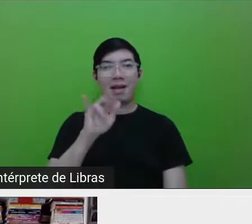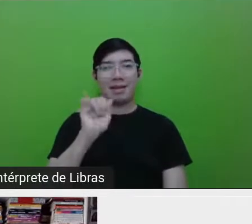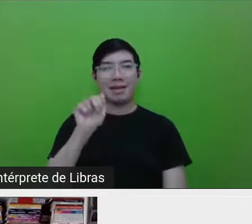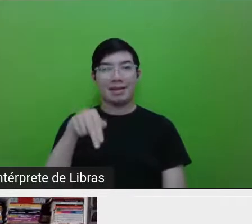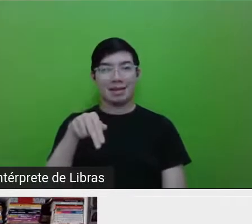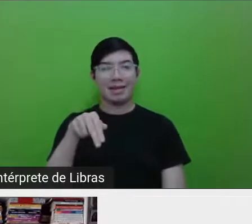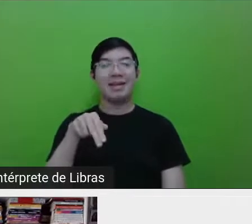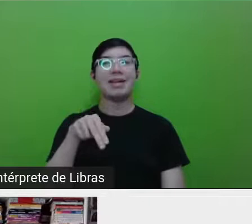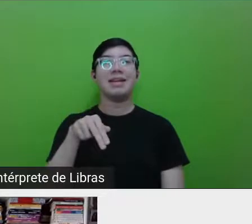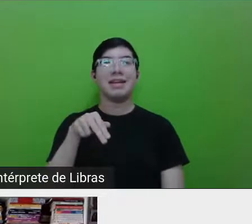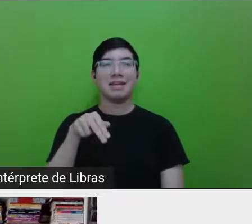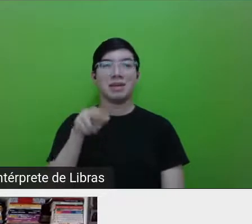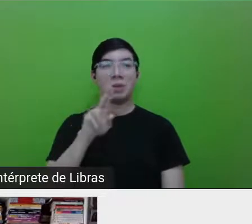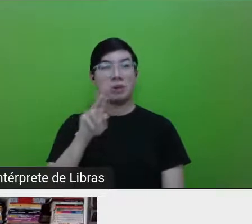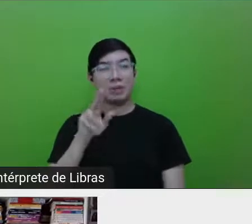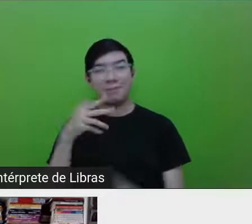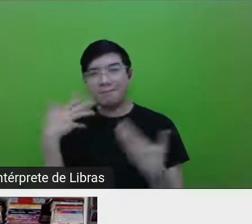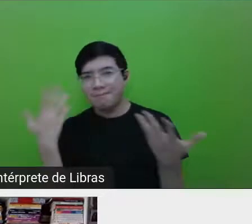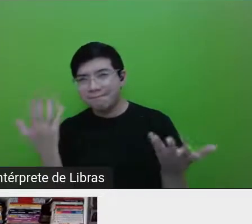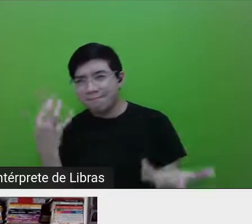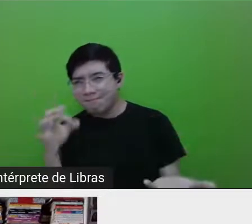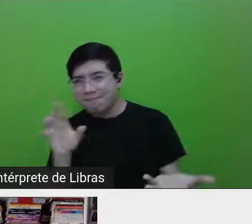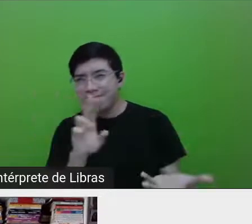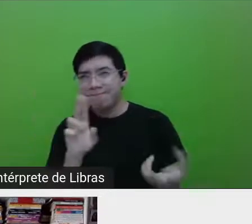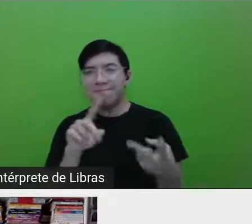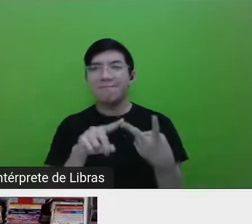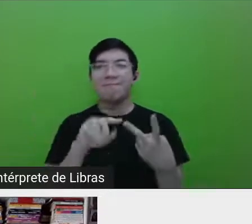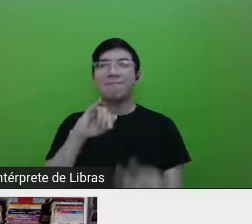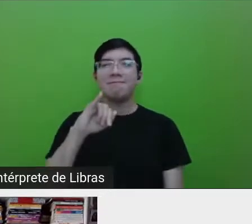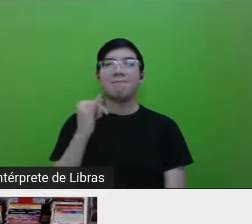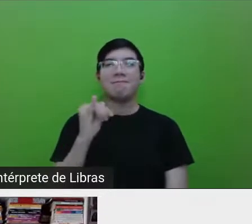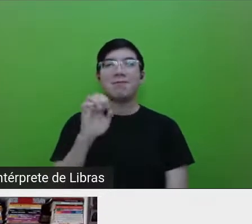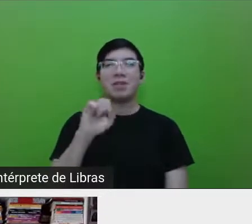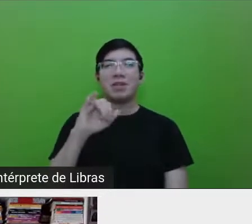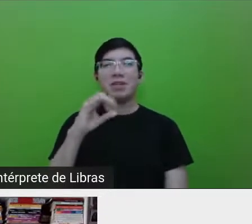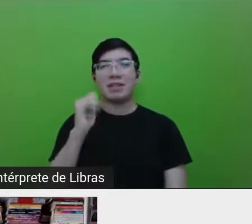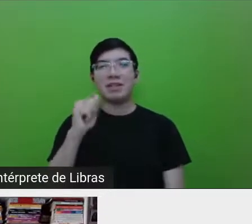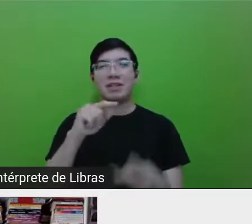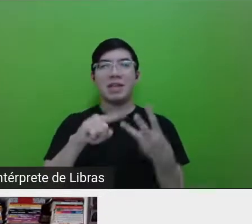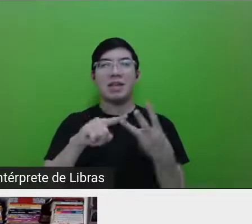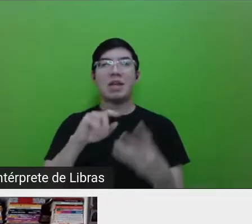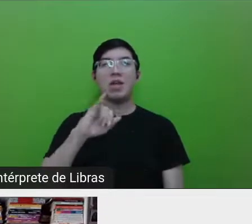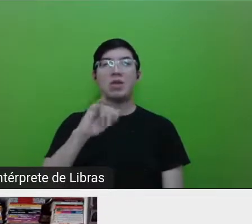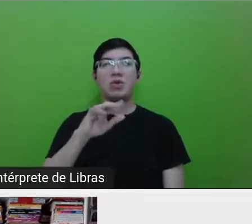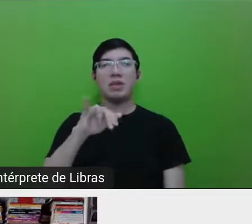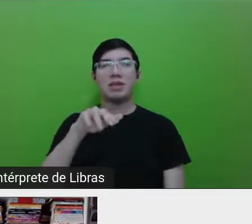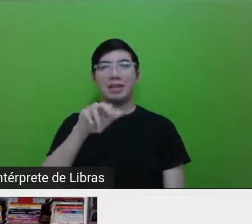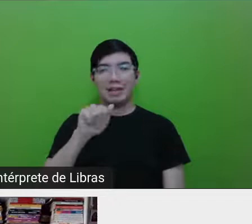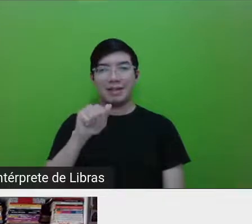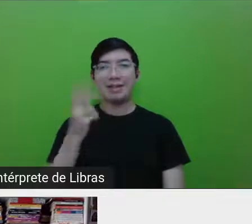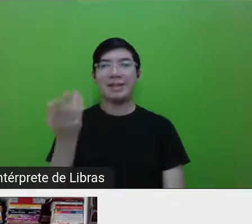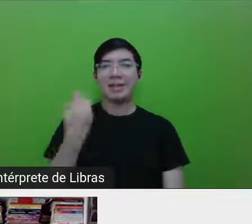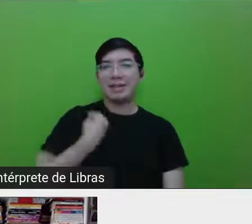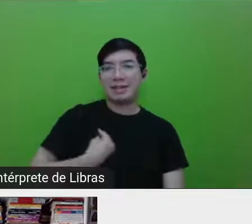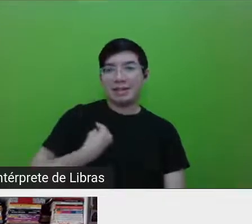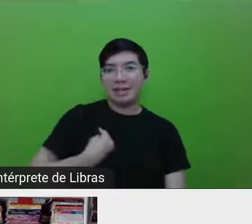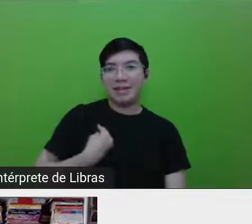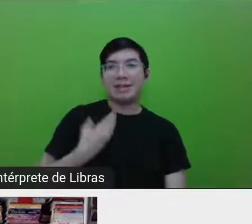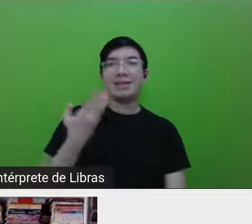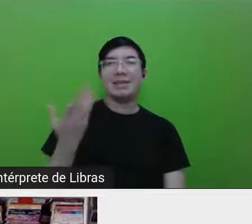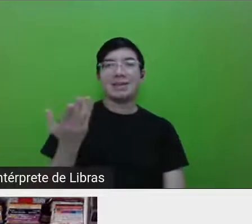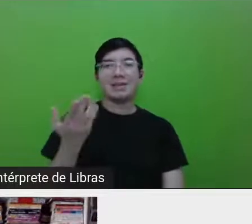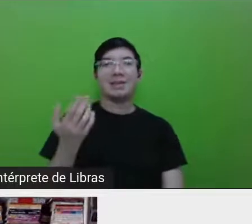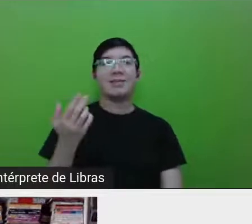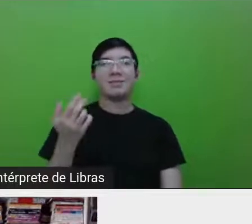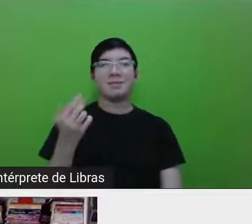se é exatamente assim. A Jéssica Gomes está aqui e a Juliana Holanda Borini estão aparecendo. A Juliana foi minha